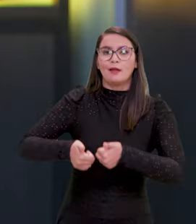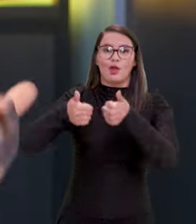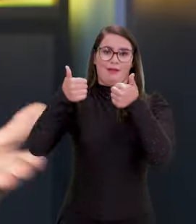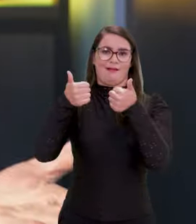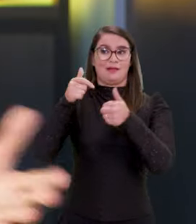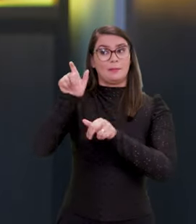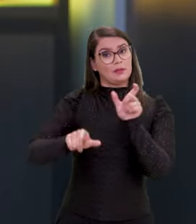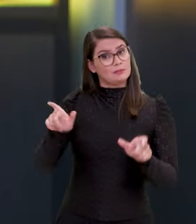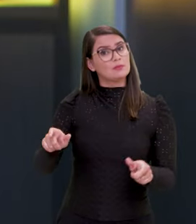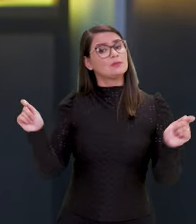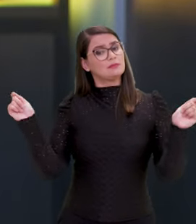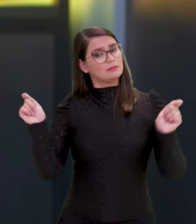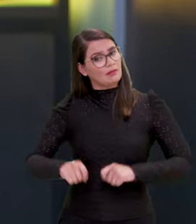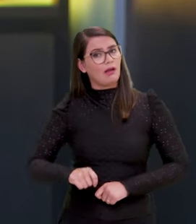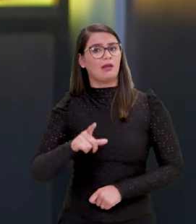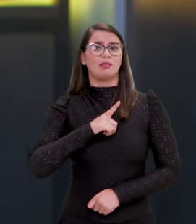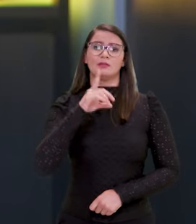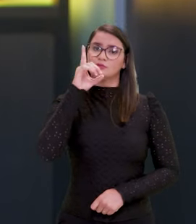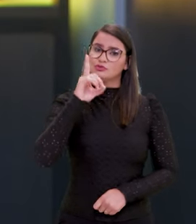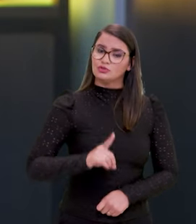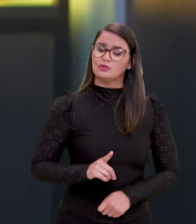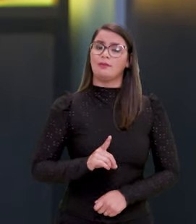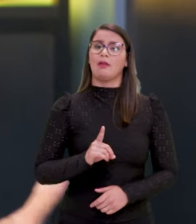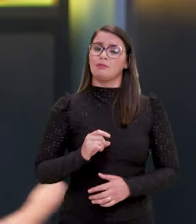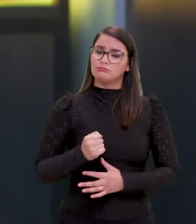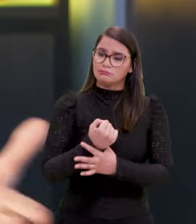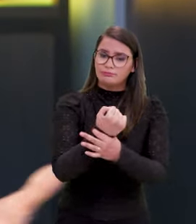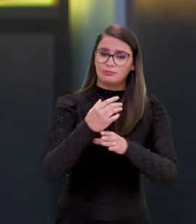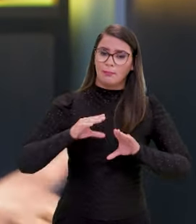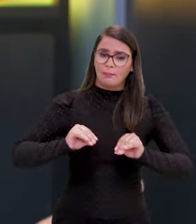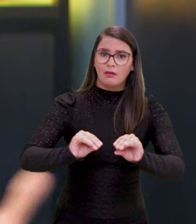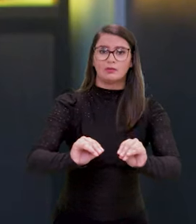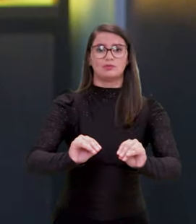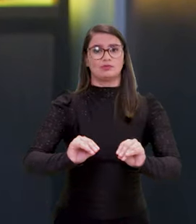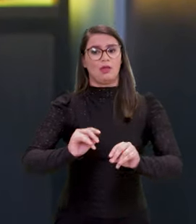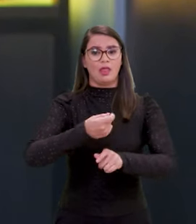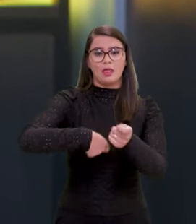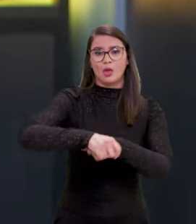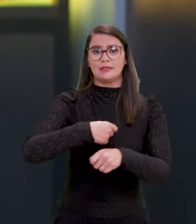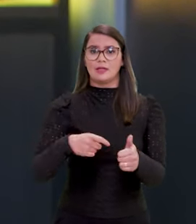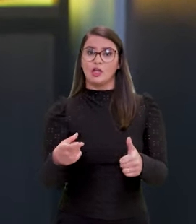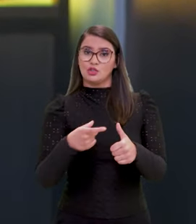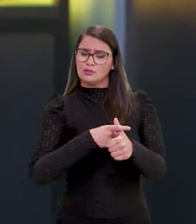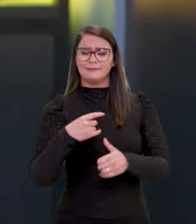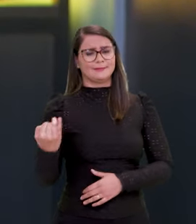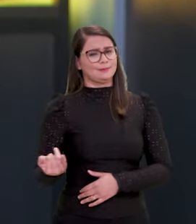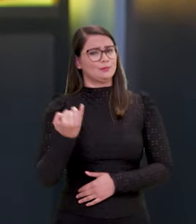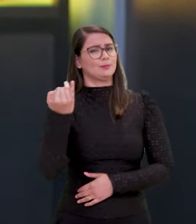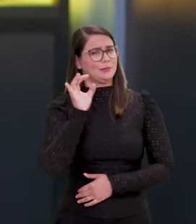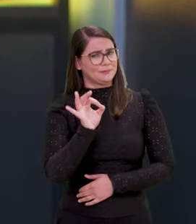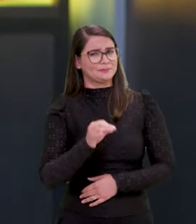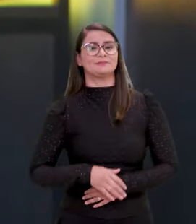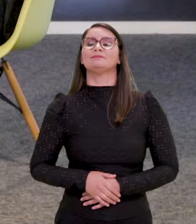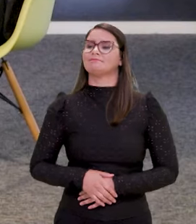qualidade para que a pessoa possa, efetivamente, ter esse direito exercido, né? De poder renegociar a sua dívida, que é fundamental,